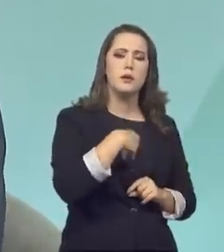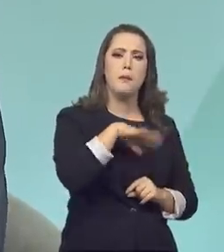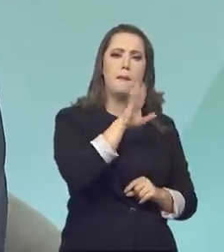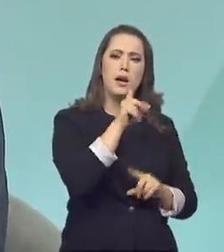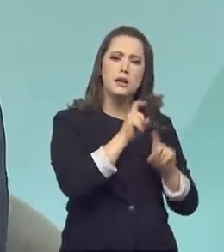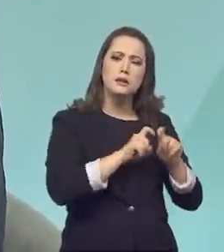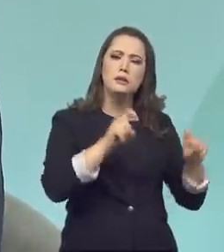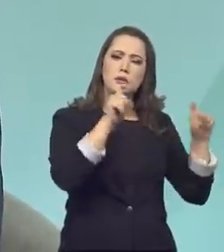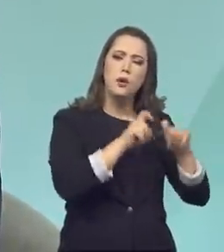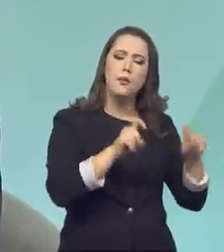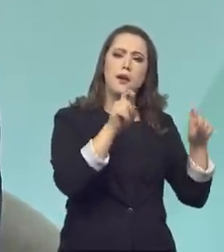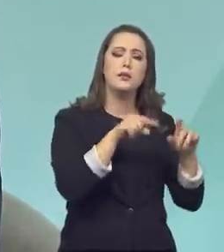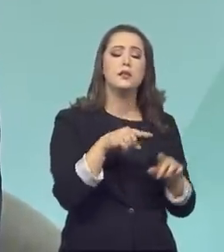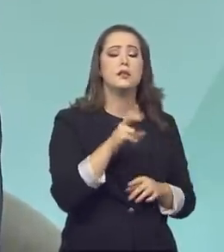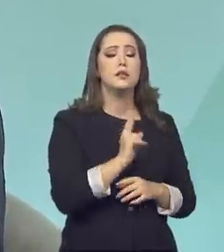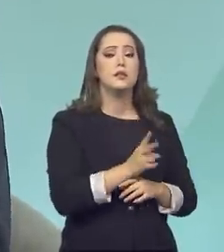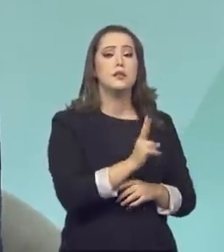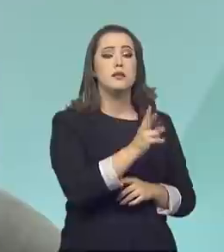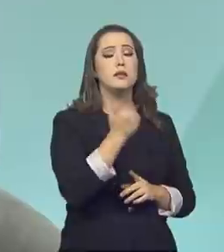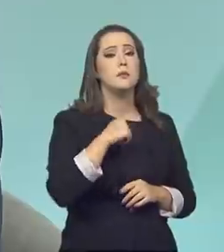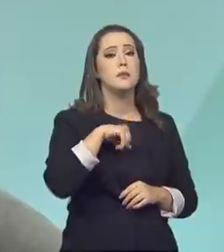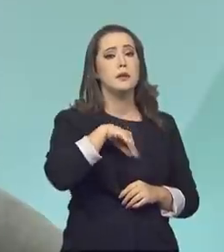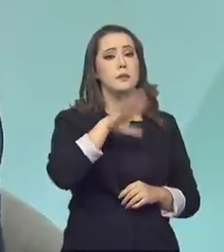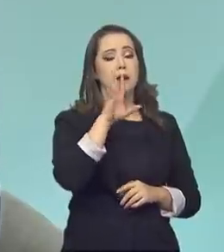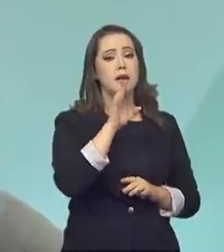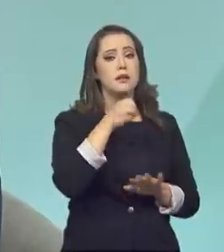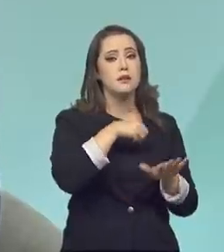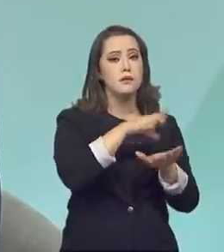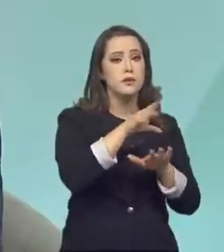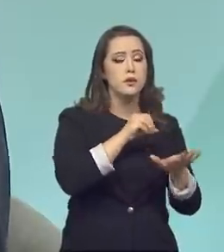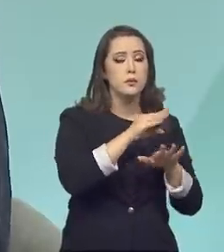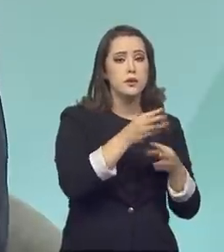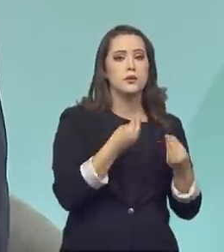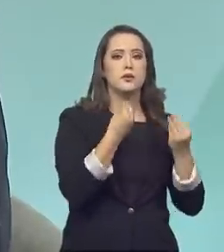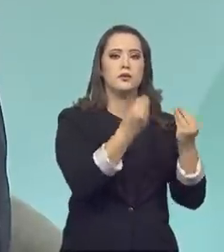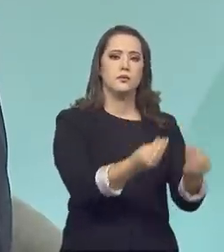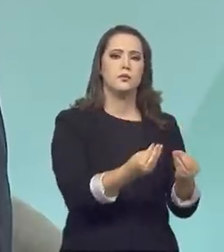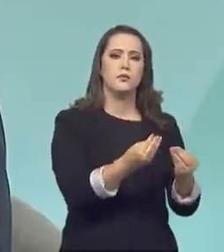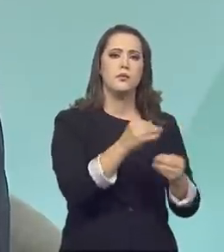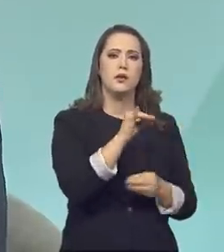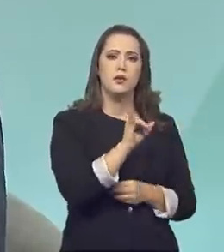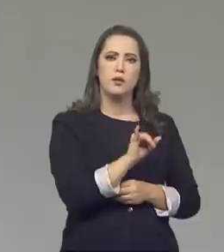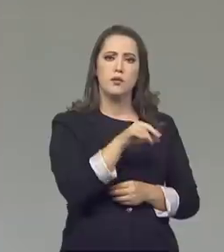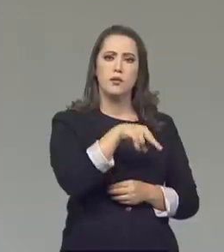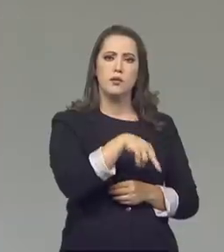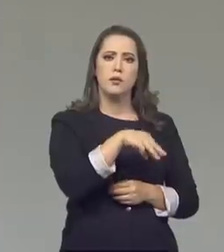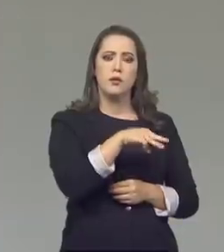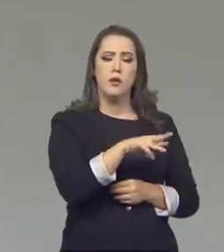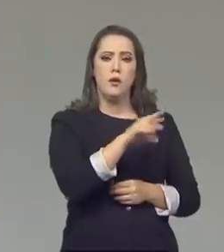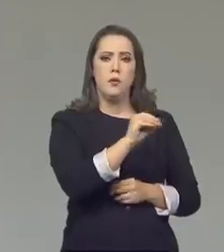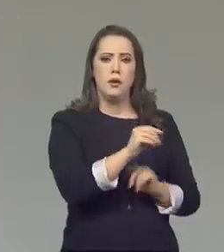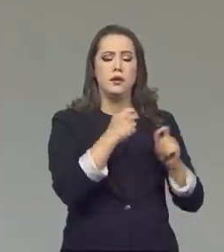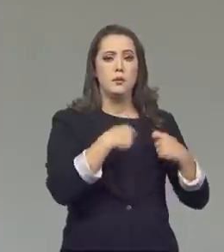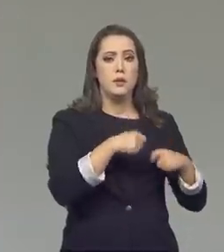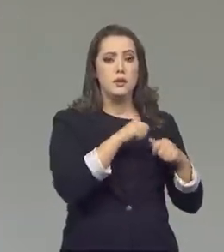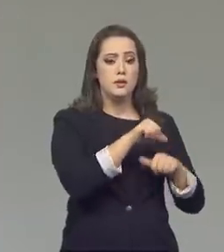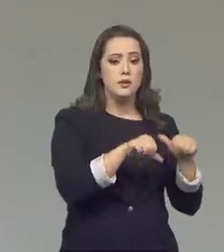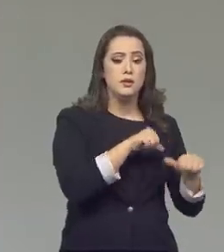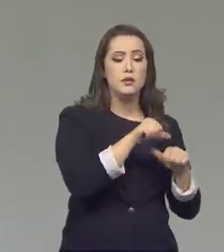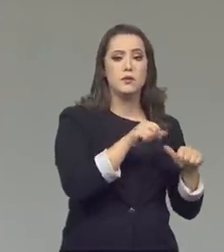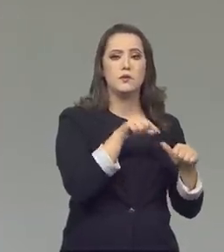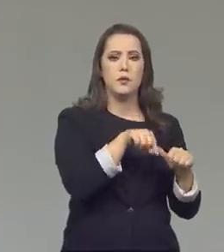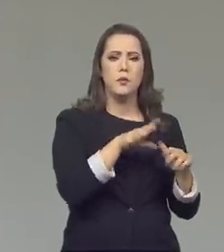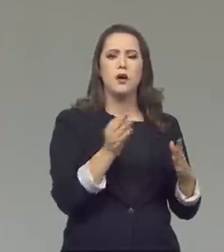digital e cada vez com mais dados disponíveis, o Inmetro precisa se transformar e incorporar essas novas